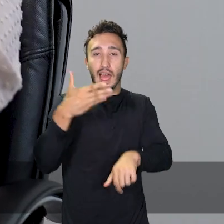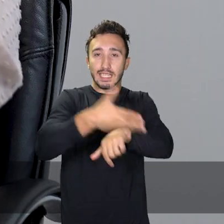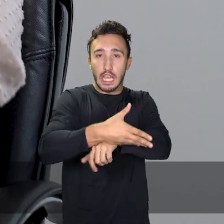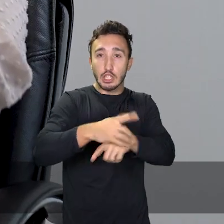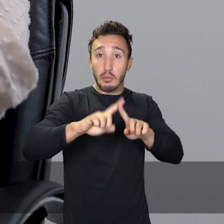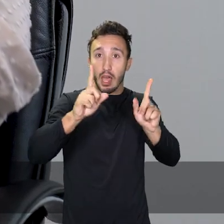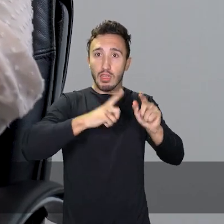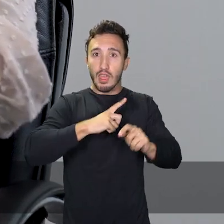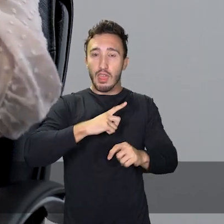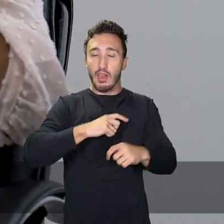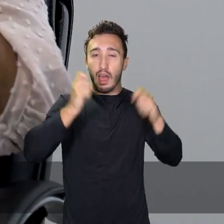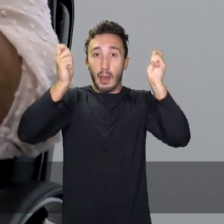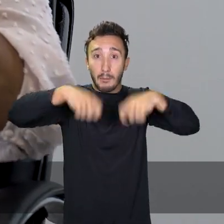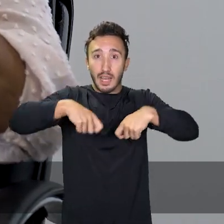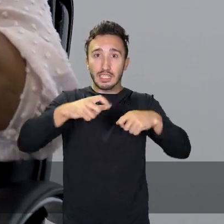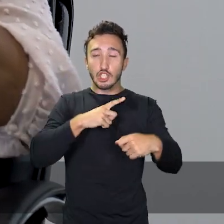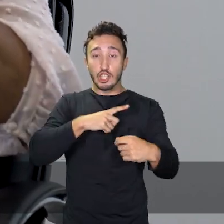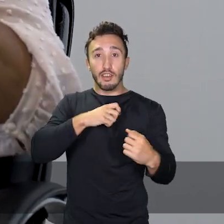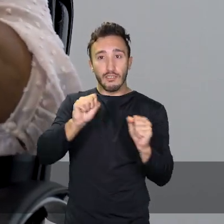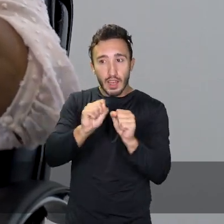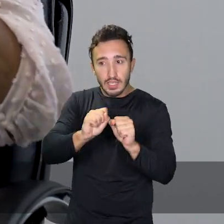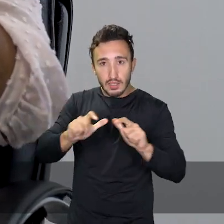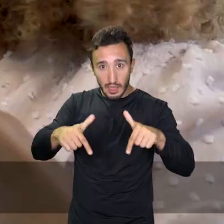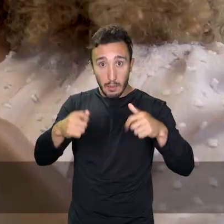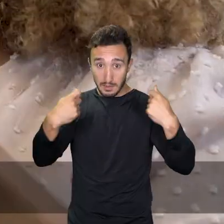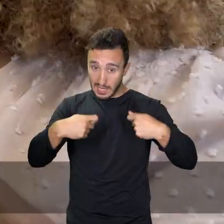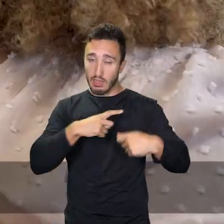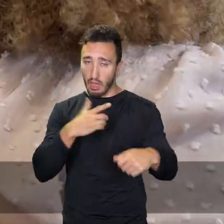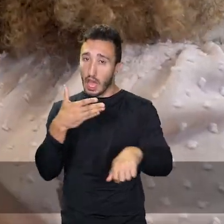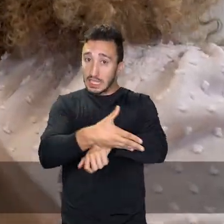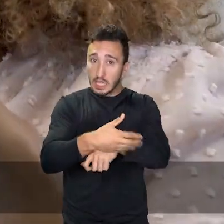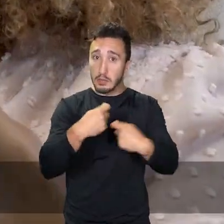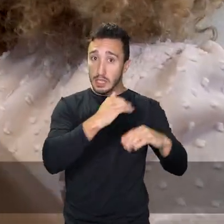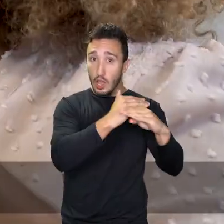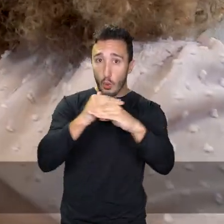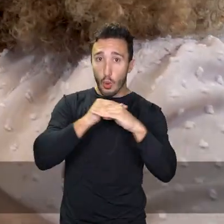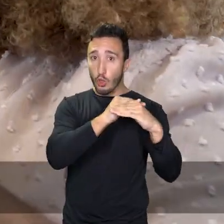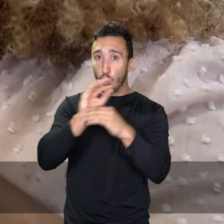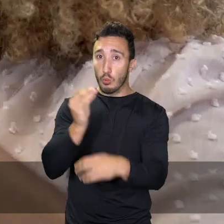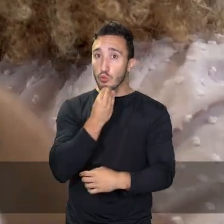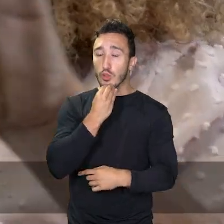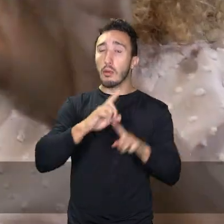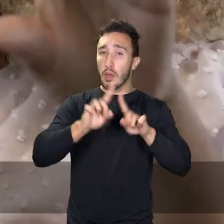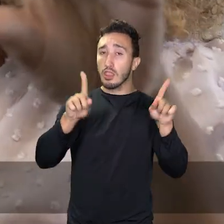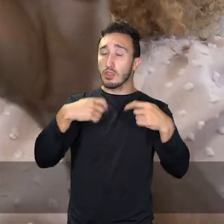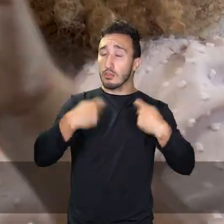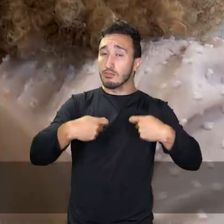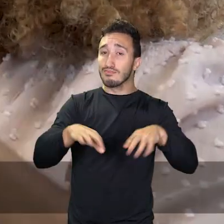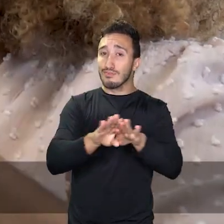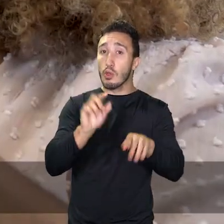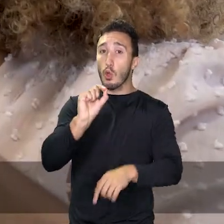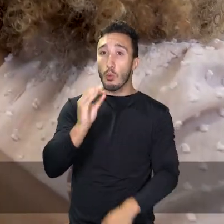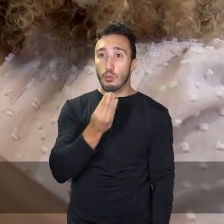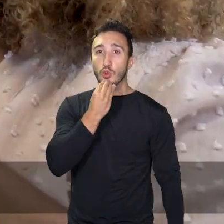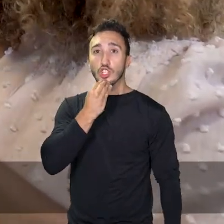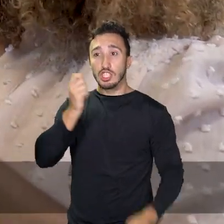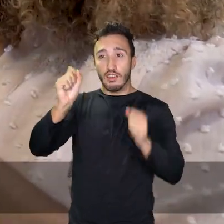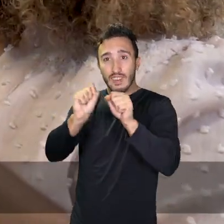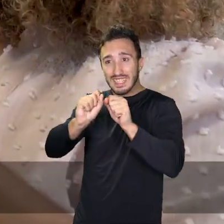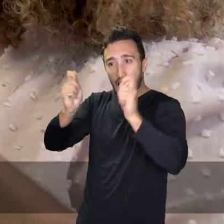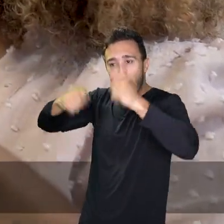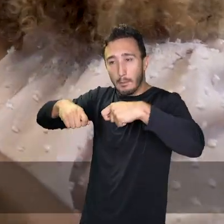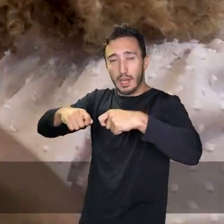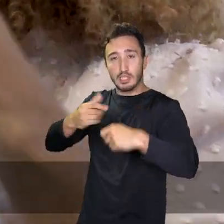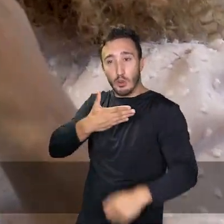o acesso, mas tenham a capacidade de ascender. Ela tem que ter o acesso, tem que ter a igualdade de oportunidades, mas ela tem que também